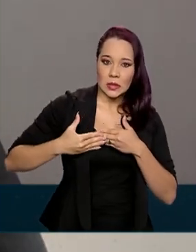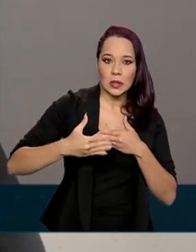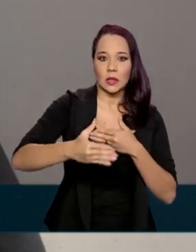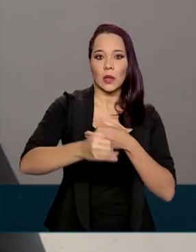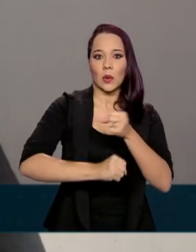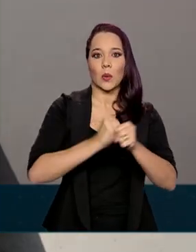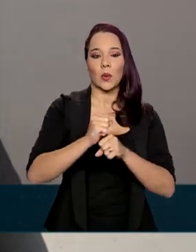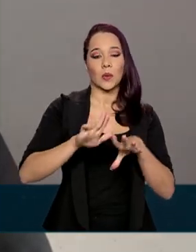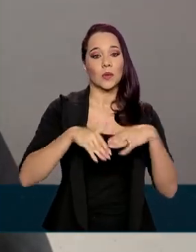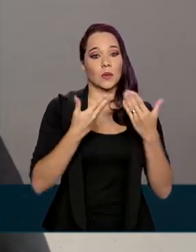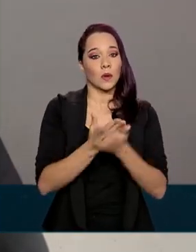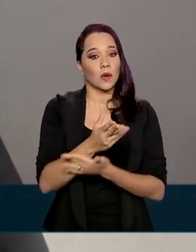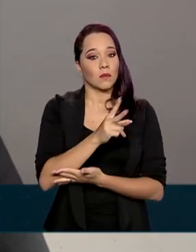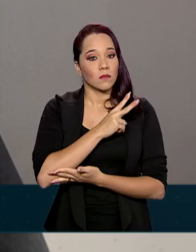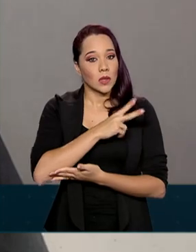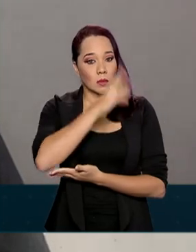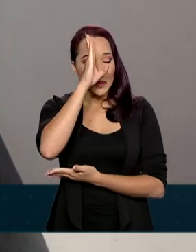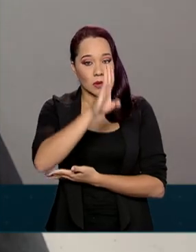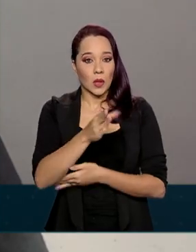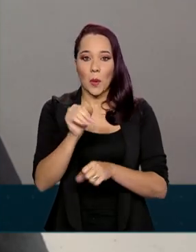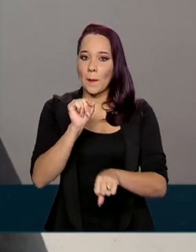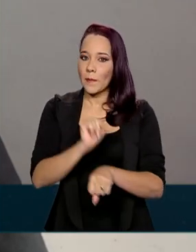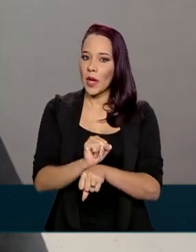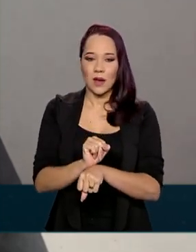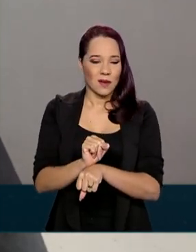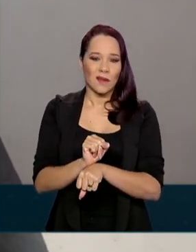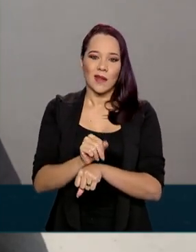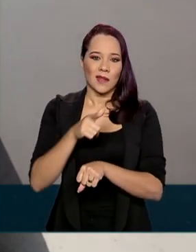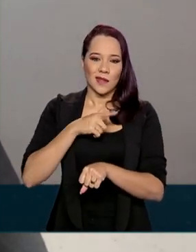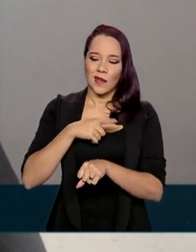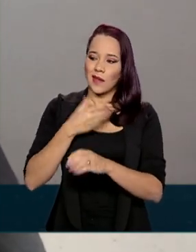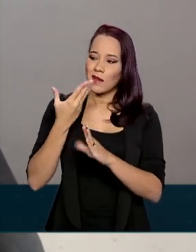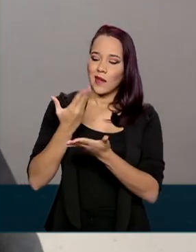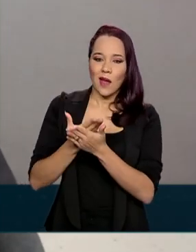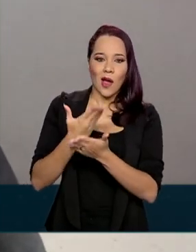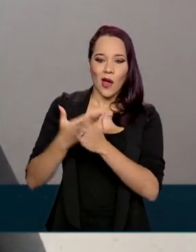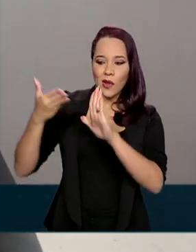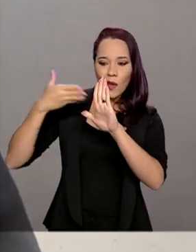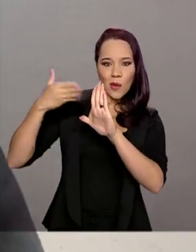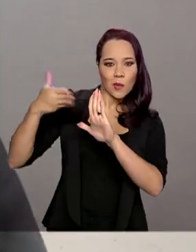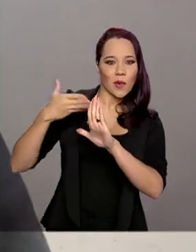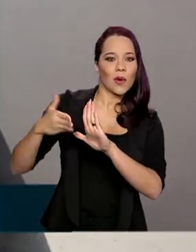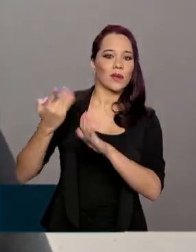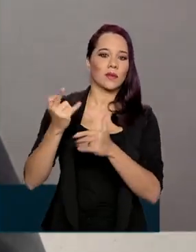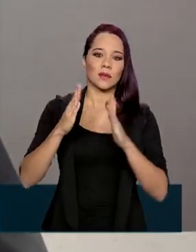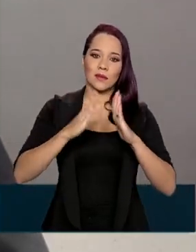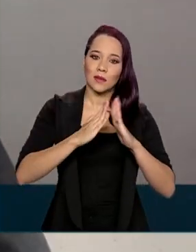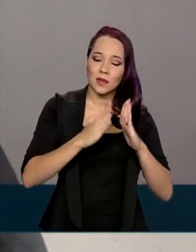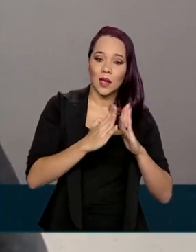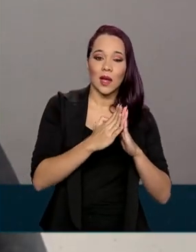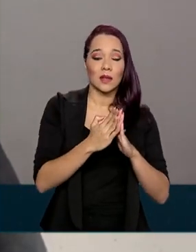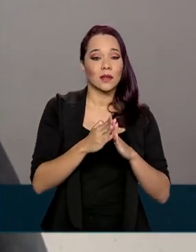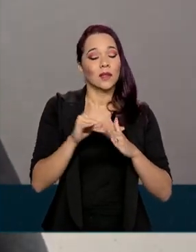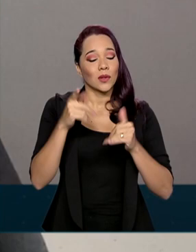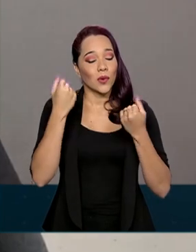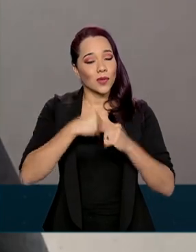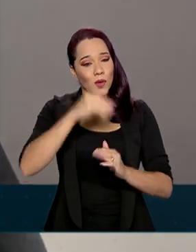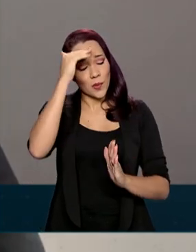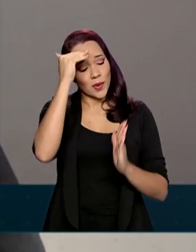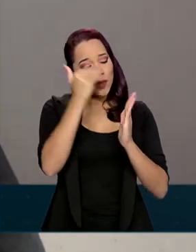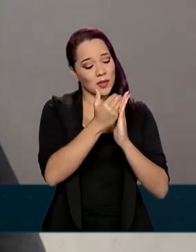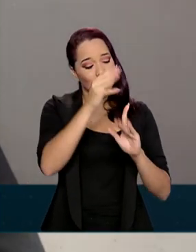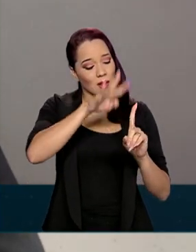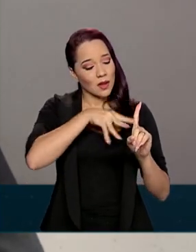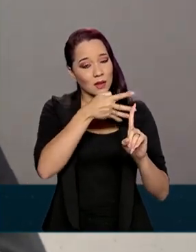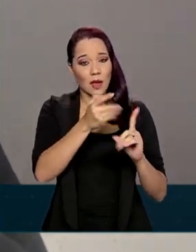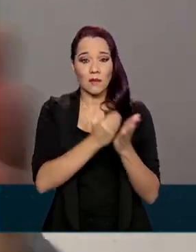particulares, especialmente, que não pararam, estão fazendo ensino remoto, estão fazendo na casa das pessoas. É possível cumprir o calendário com um pouco